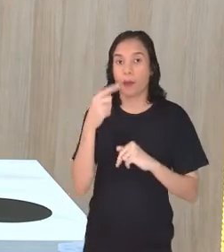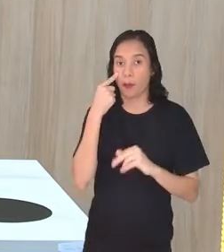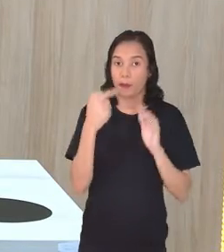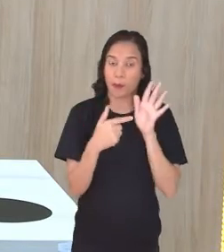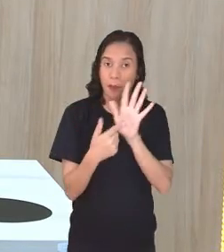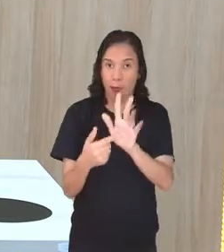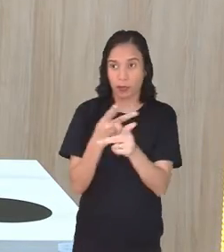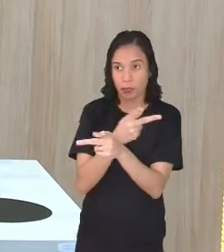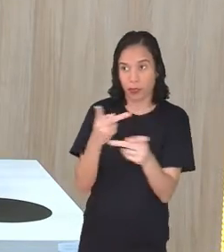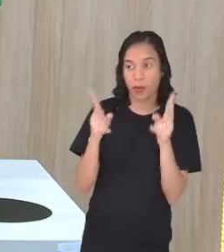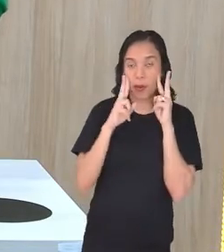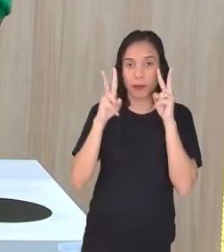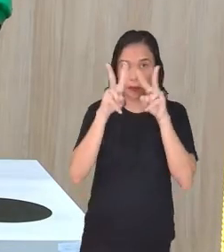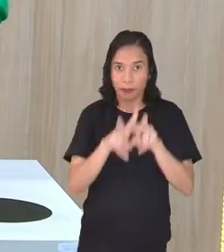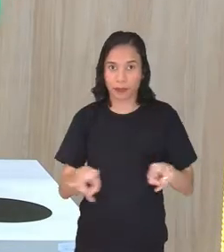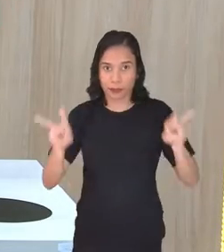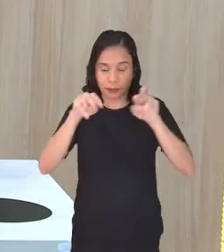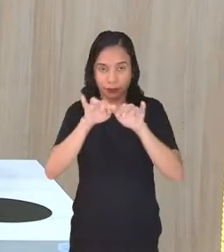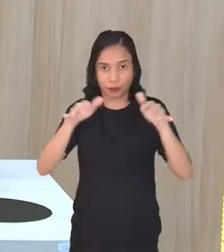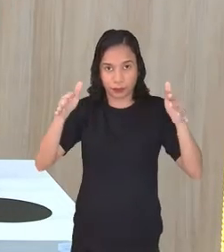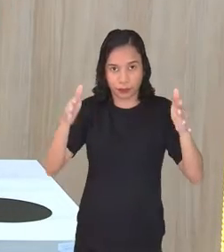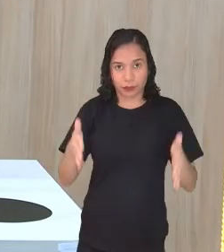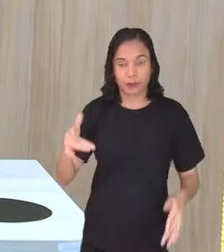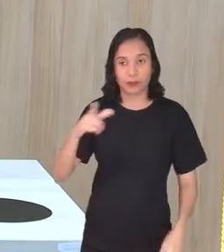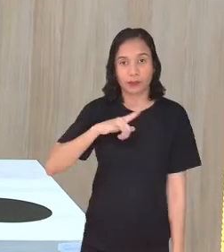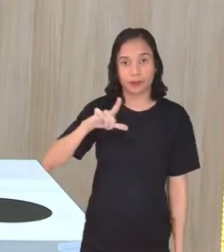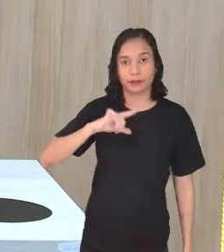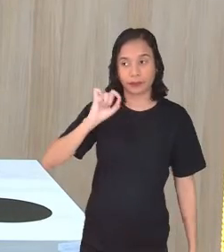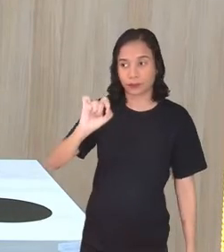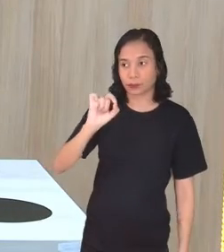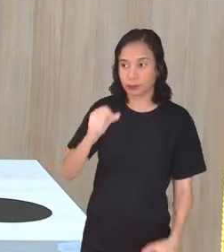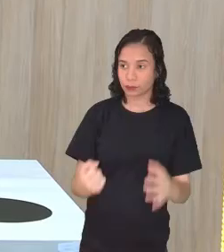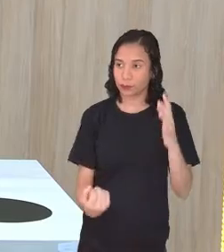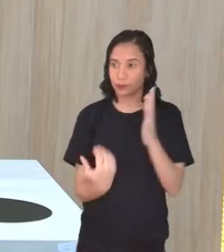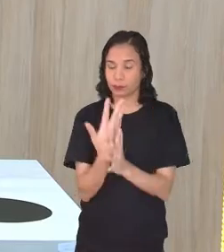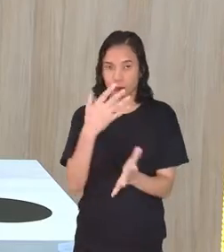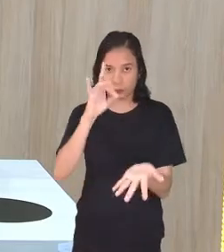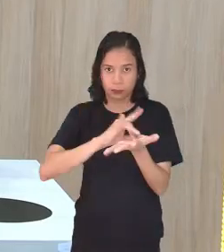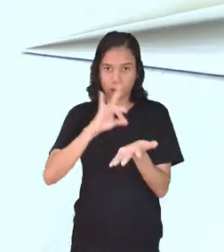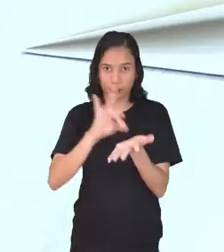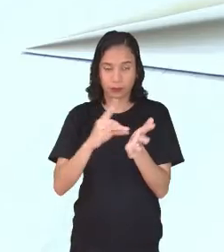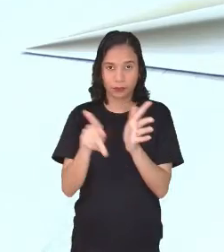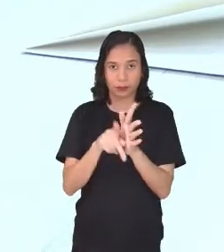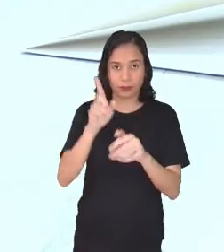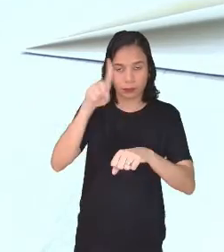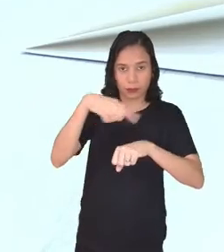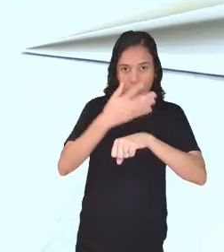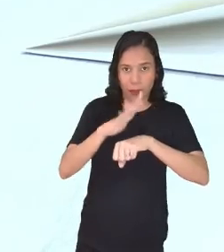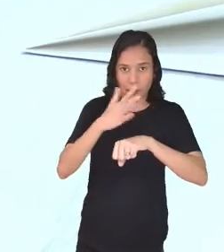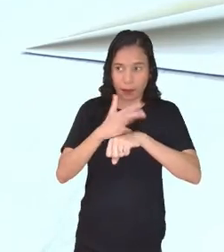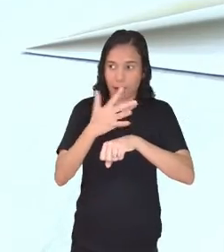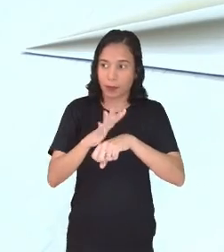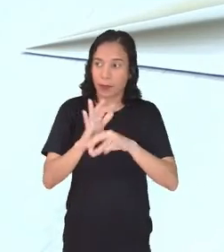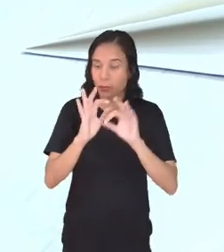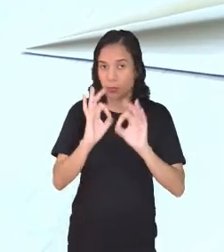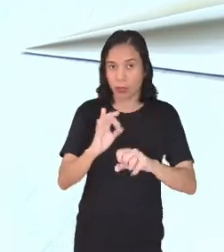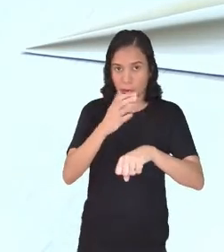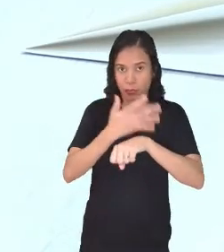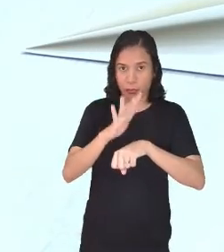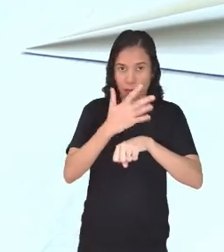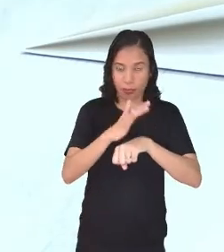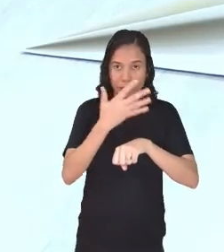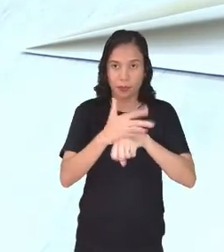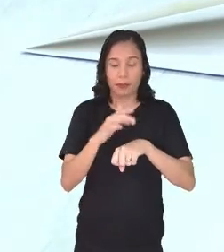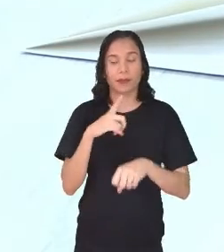mostrar no papel. Então, olhando aqui em cima, eu tenho a figura original de branco, certo? No branco